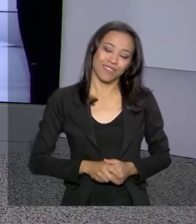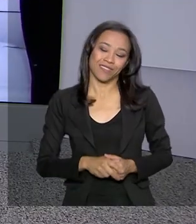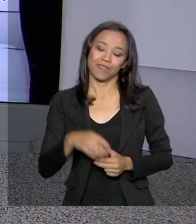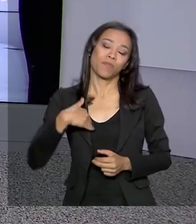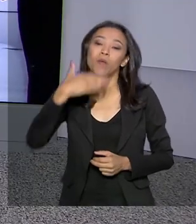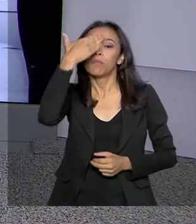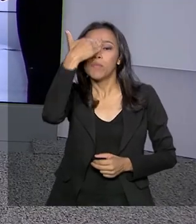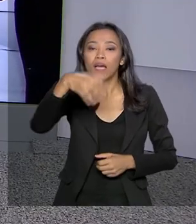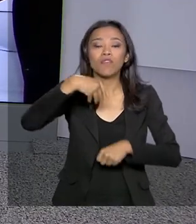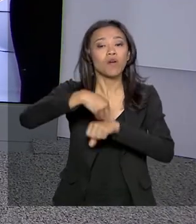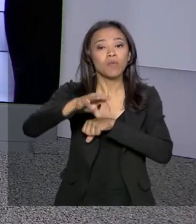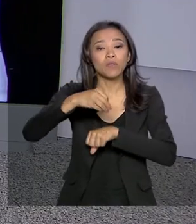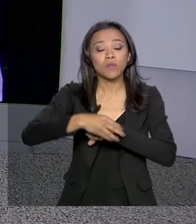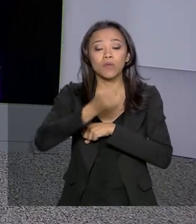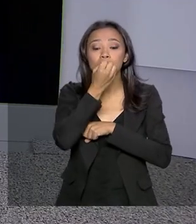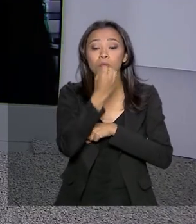pelas suas informações. Bom trabalho aí no Rio Grande do Sul.